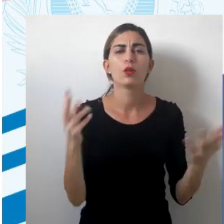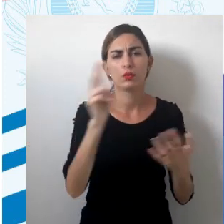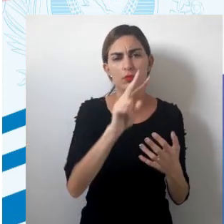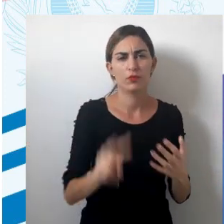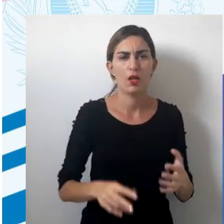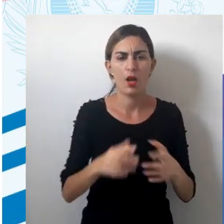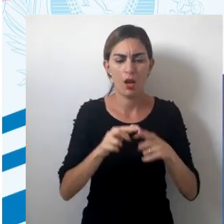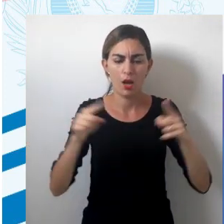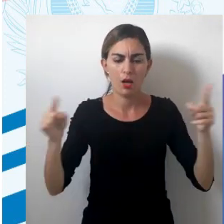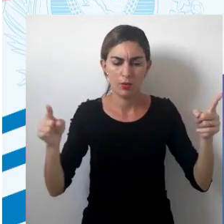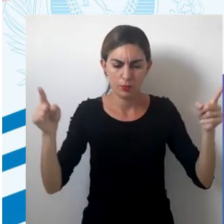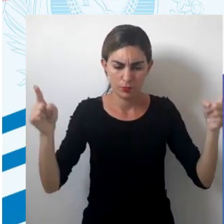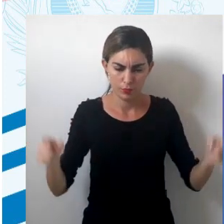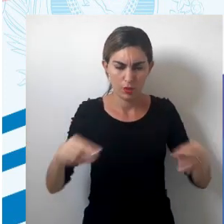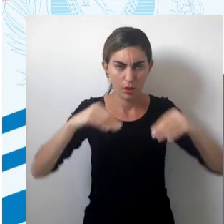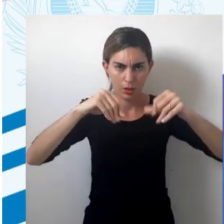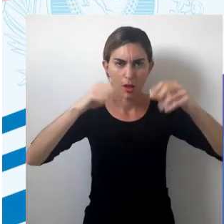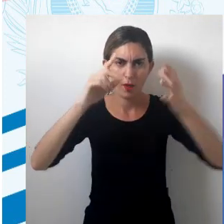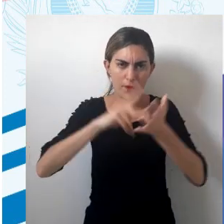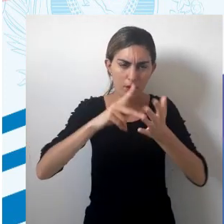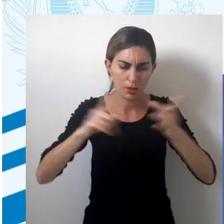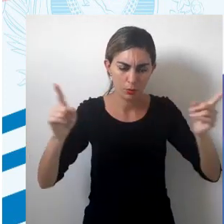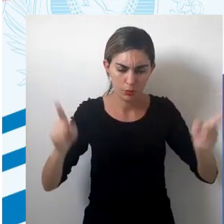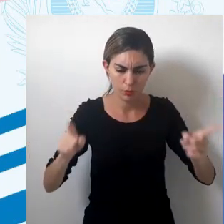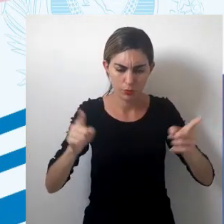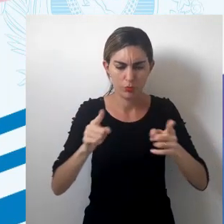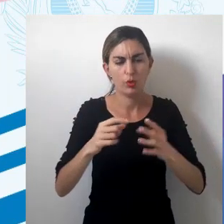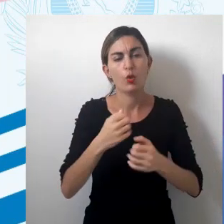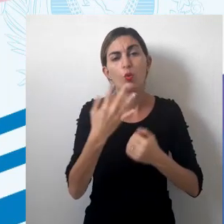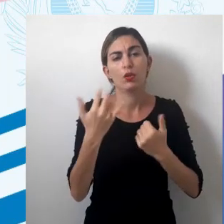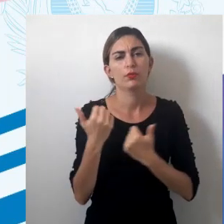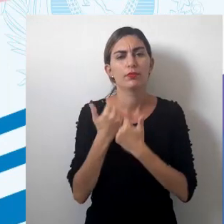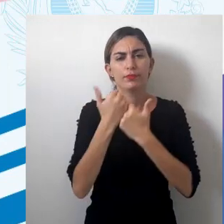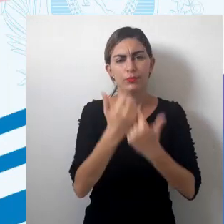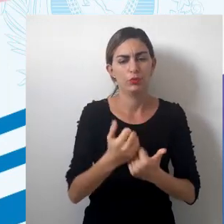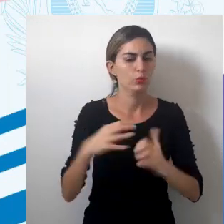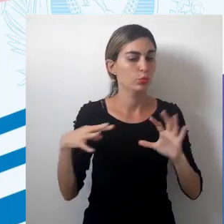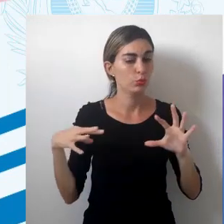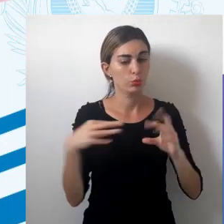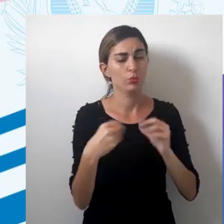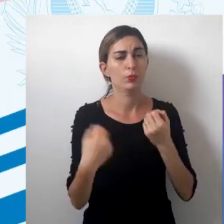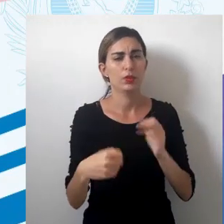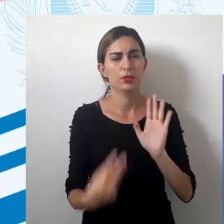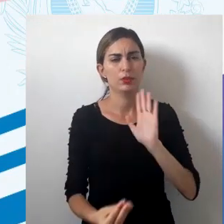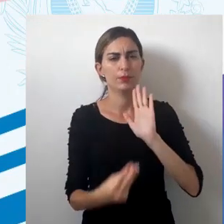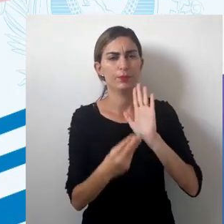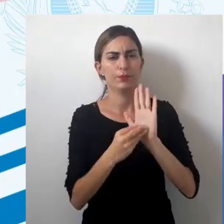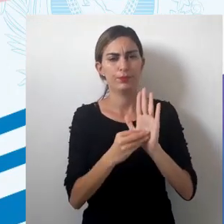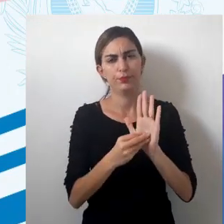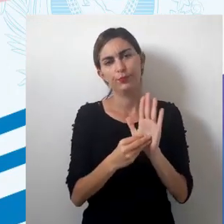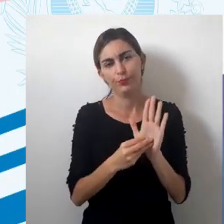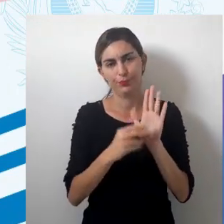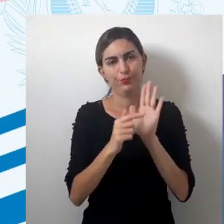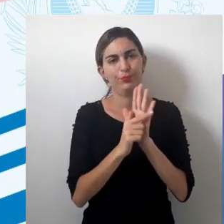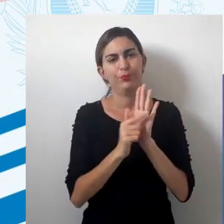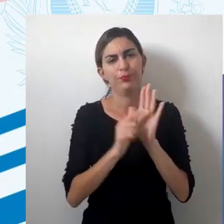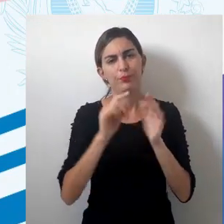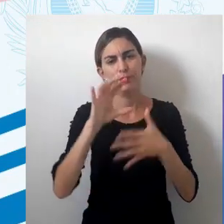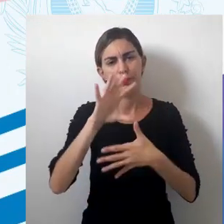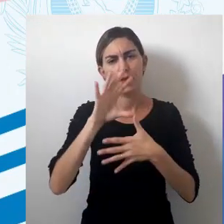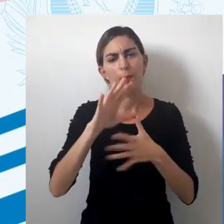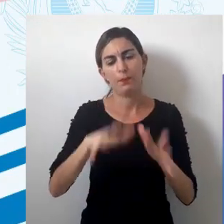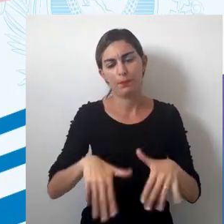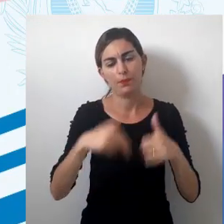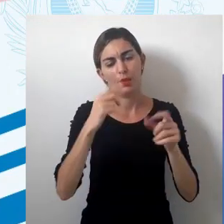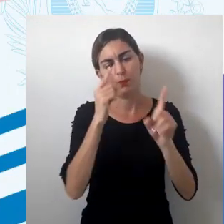vezes a área real foi reduzida para ser representada. Então, todos esses elementos, eles precisam estar presentes no mapa para uma melhor